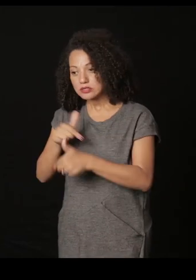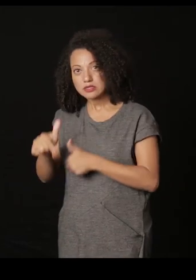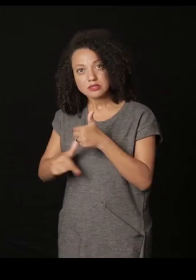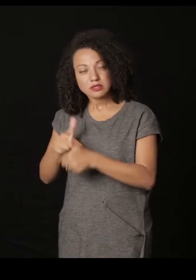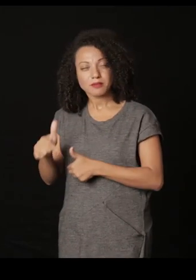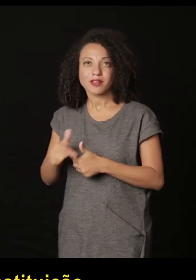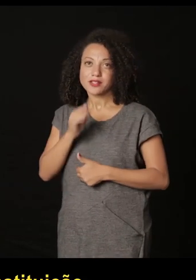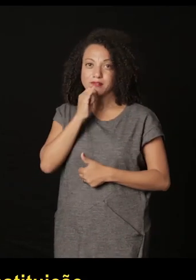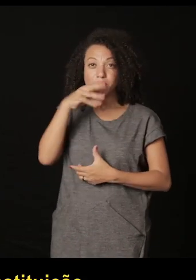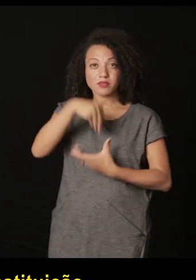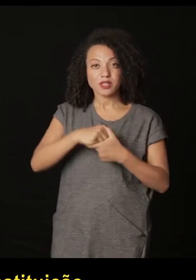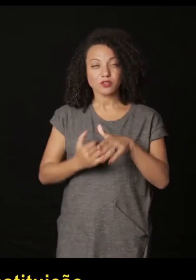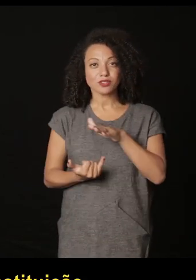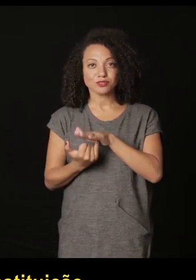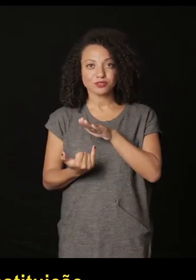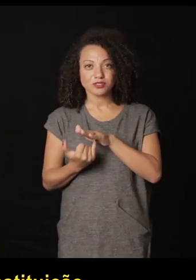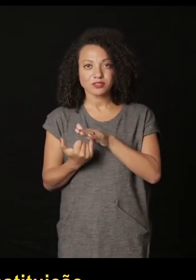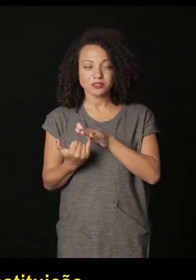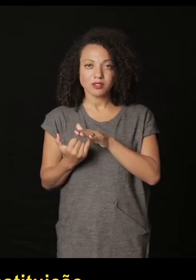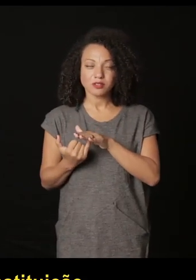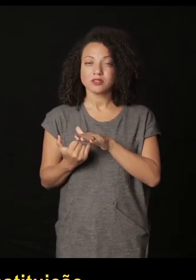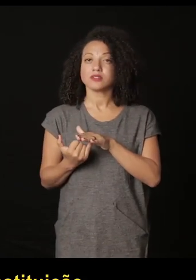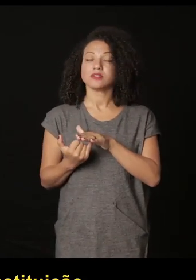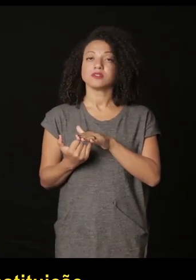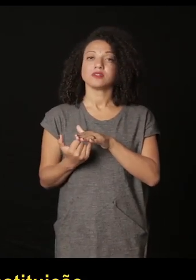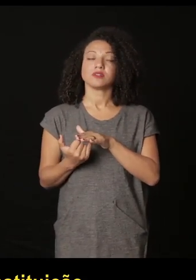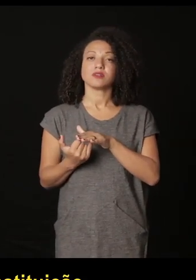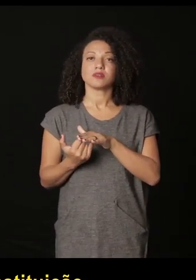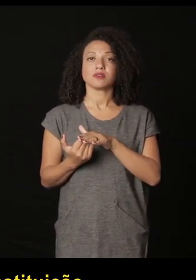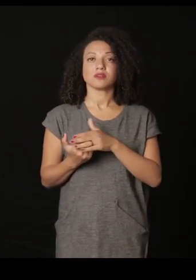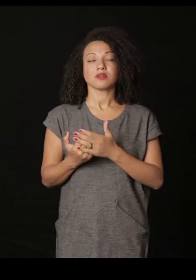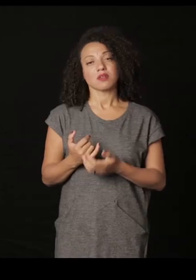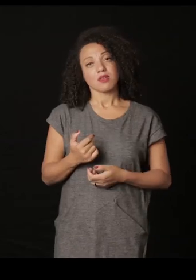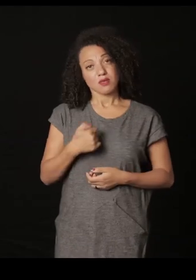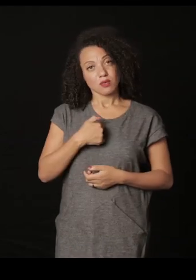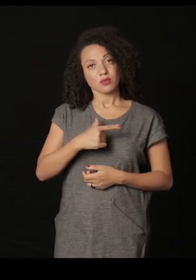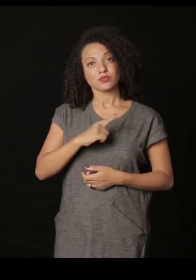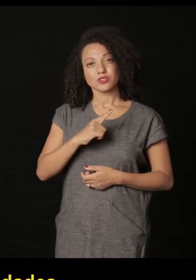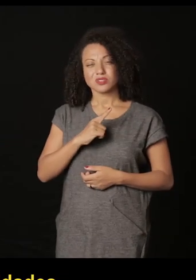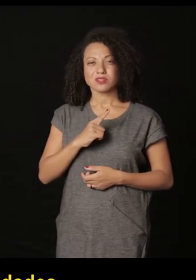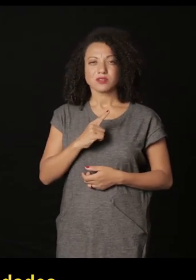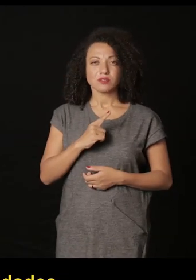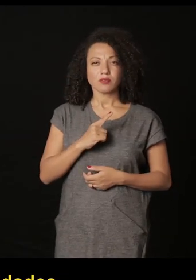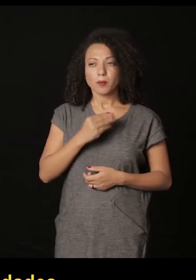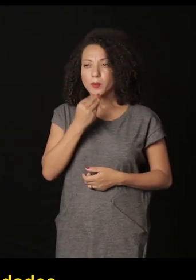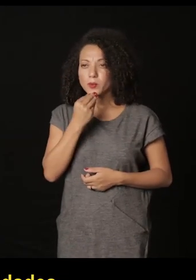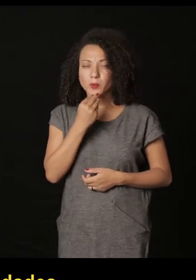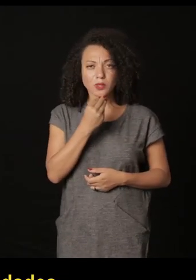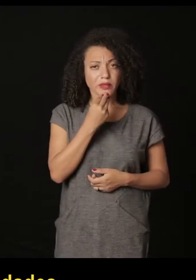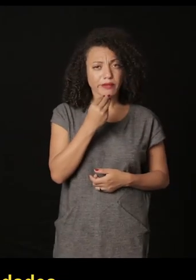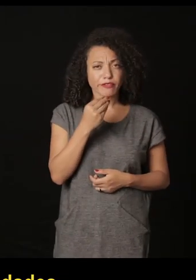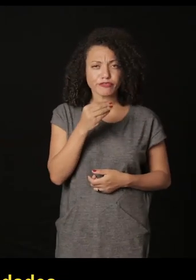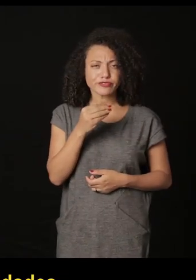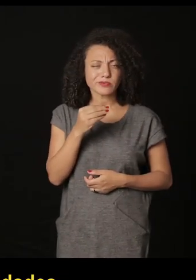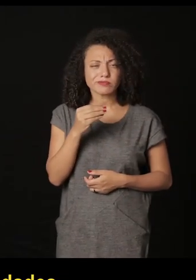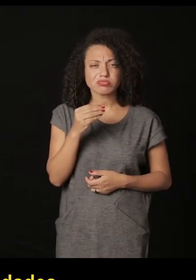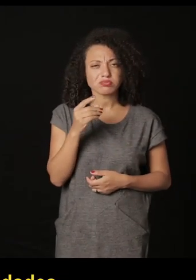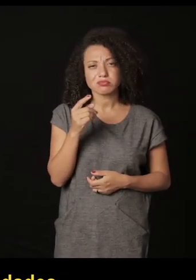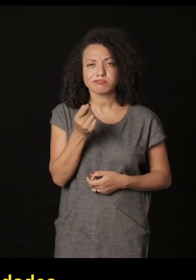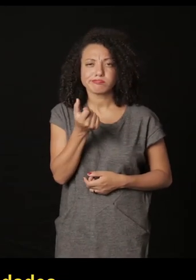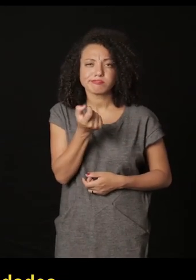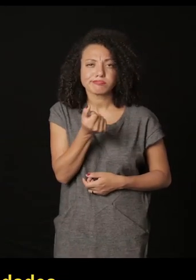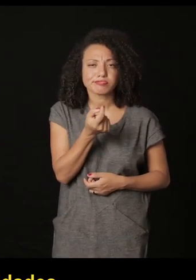existente quando você trabalha com uma instituição ao seu lado como eu tive algumas algumas raras